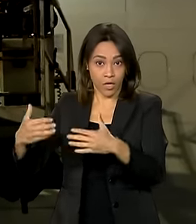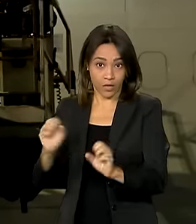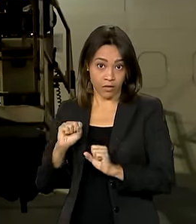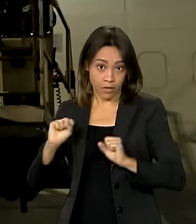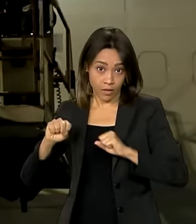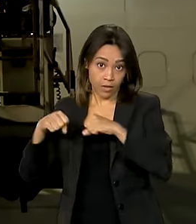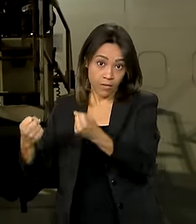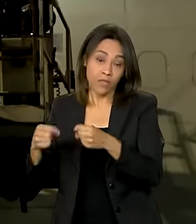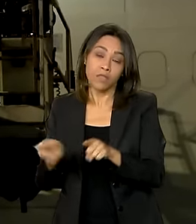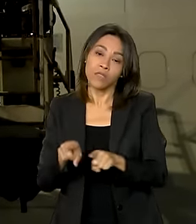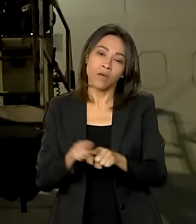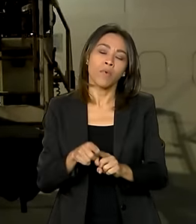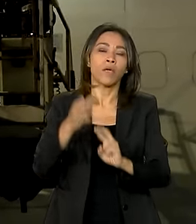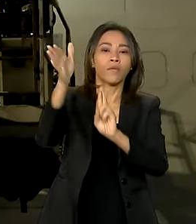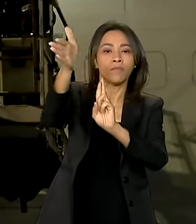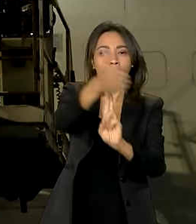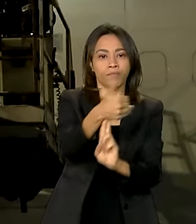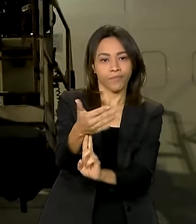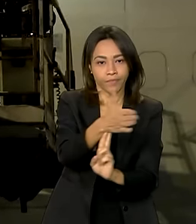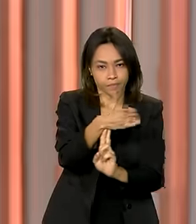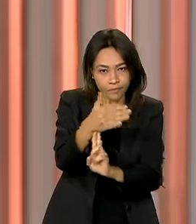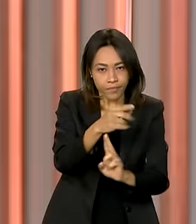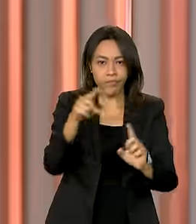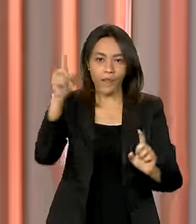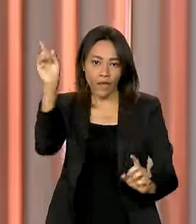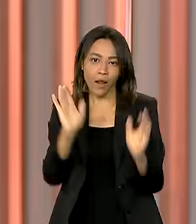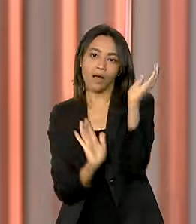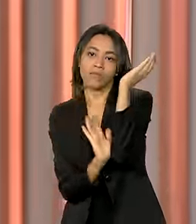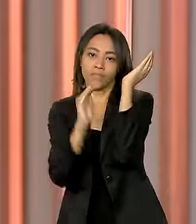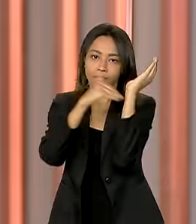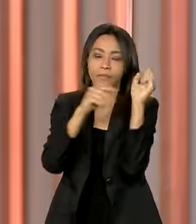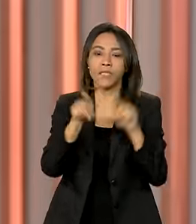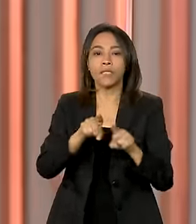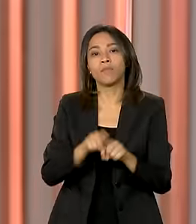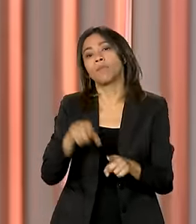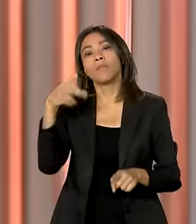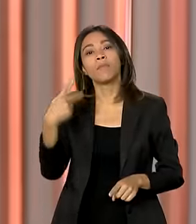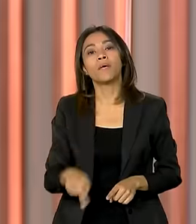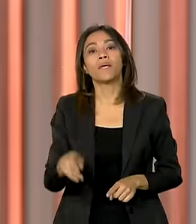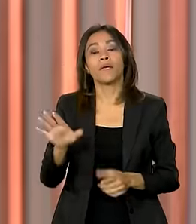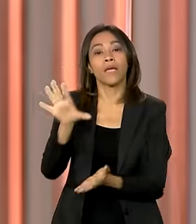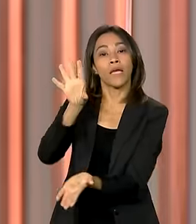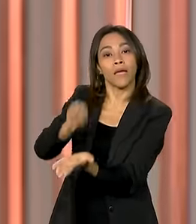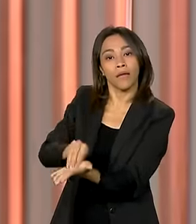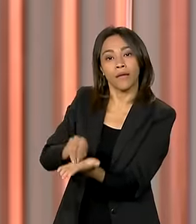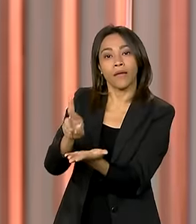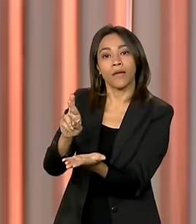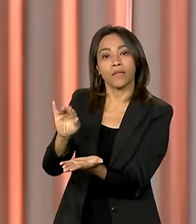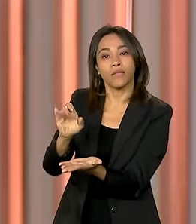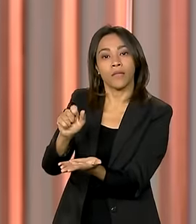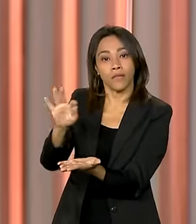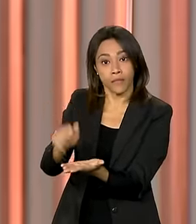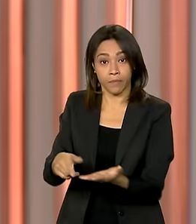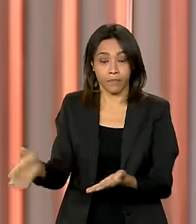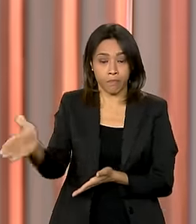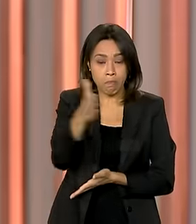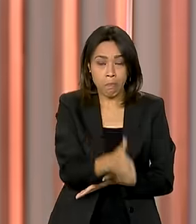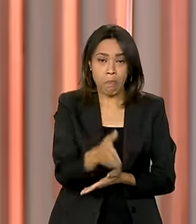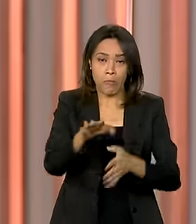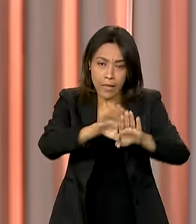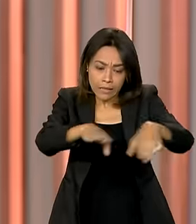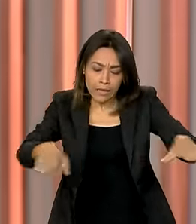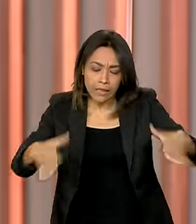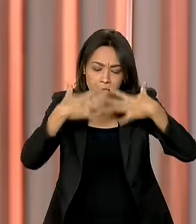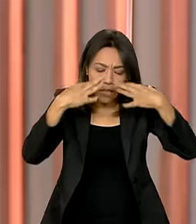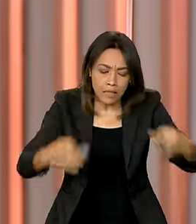em Abu Dhabi e da Receita Federal. De olho na saúde das crianças do Rio Grande do Sul, o Estado recebeu